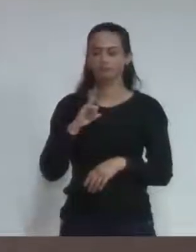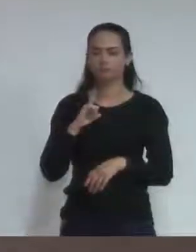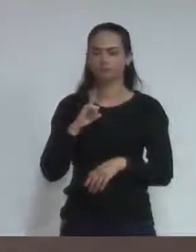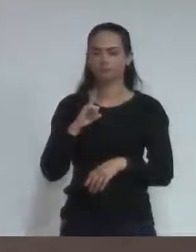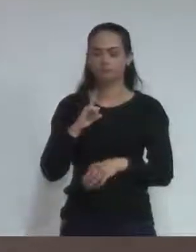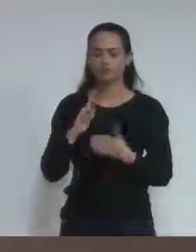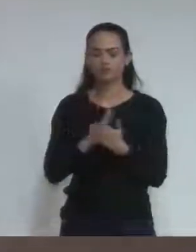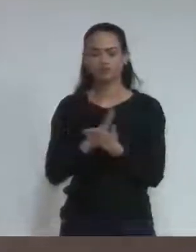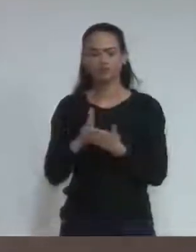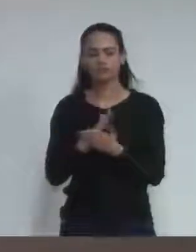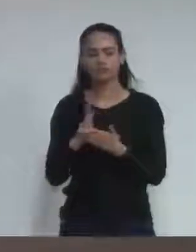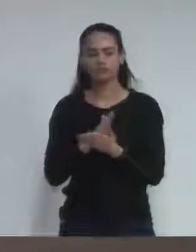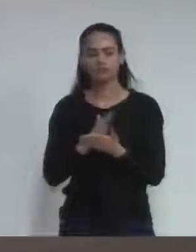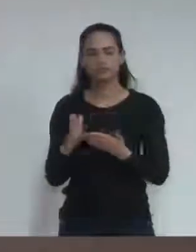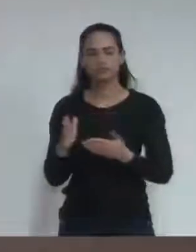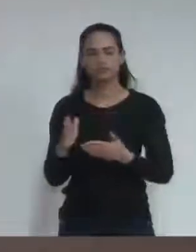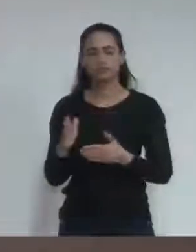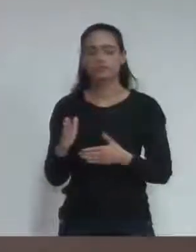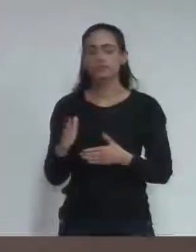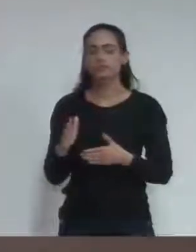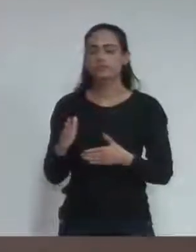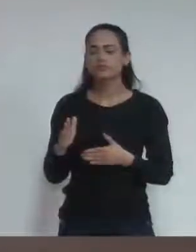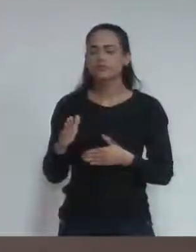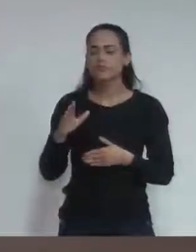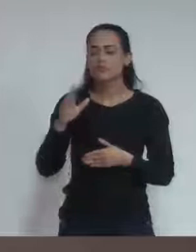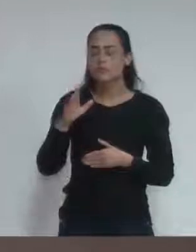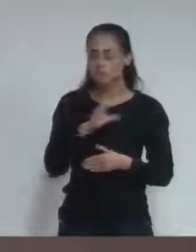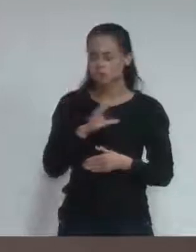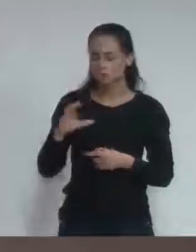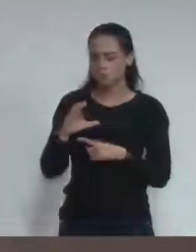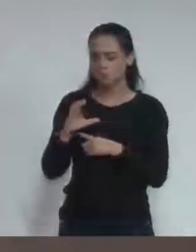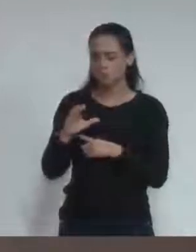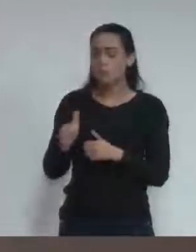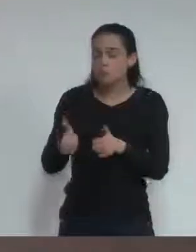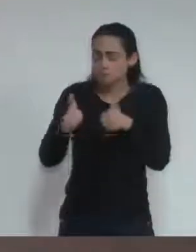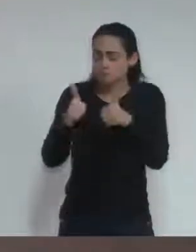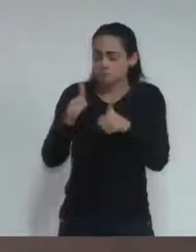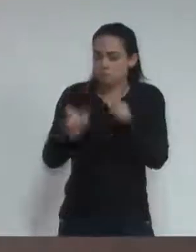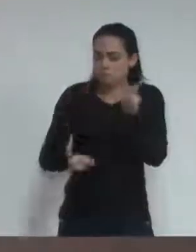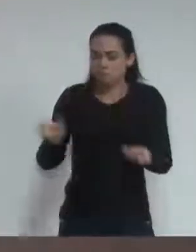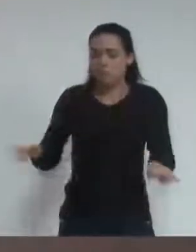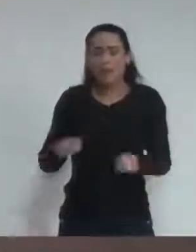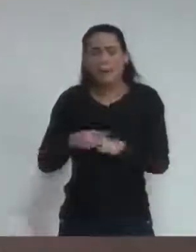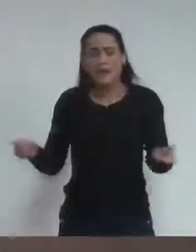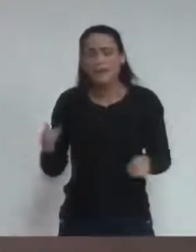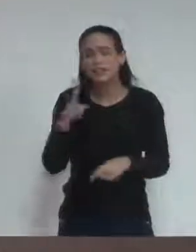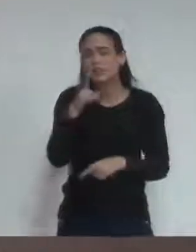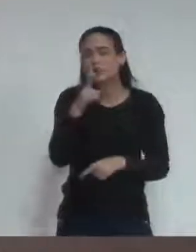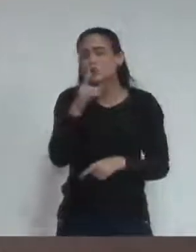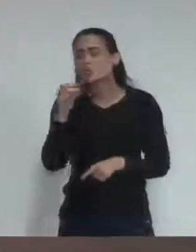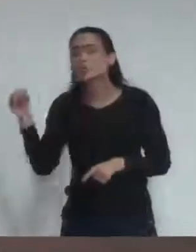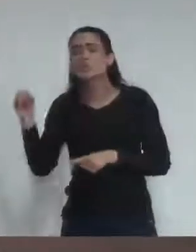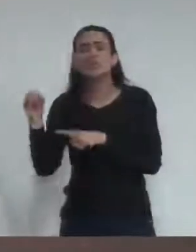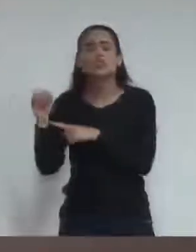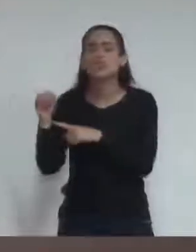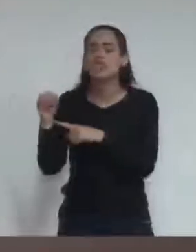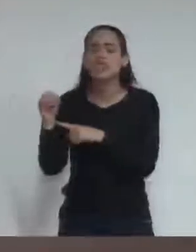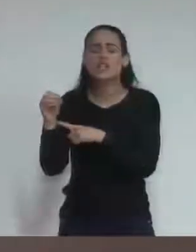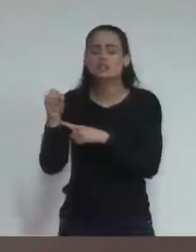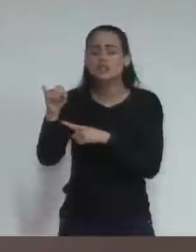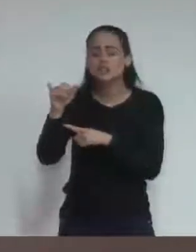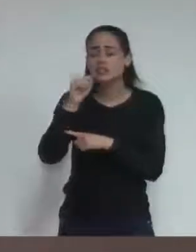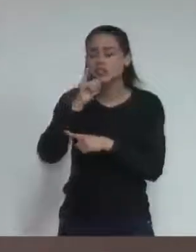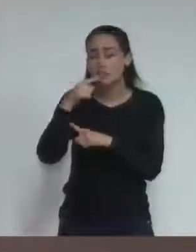se destaca, que realmente merece. Mas é muito, gente. São 200. Se cortasse pela